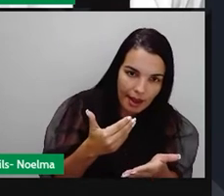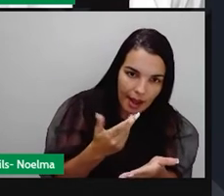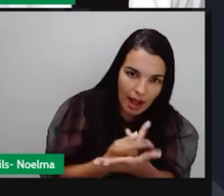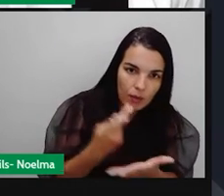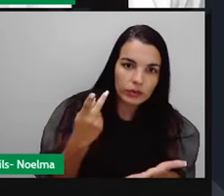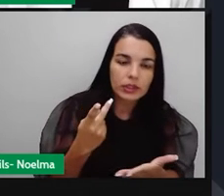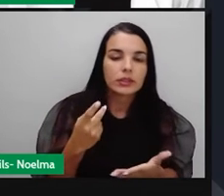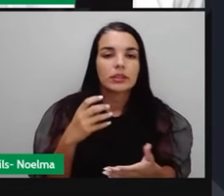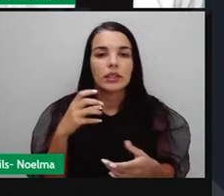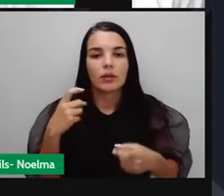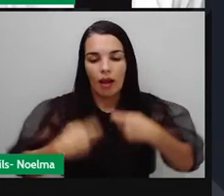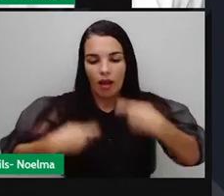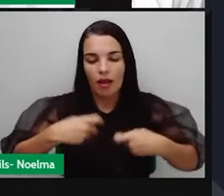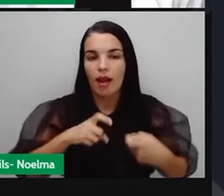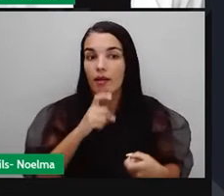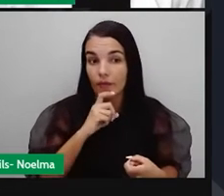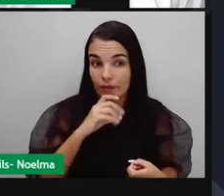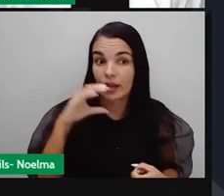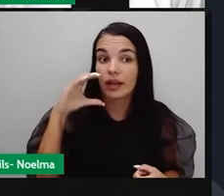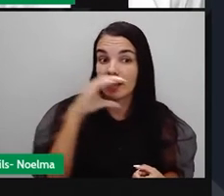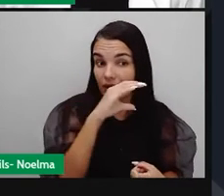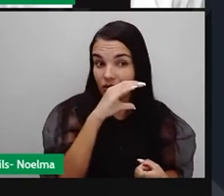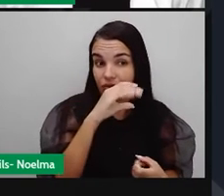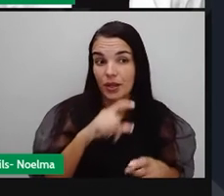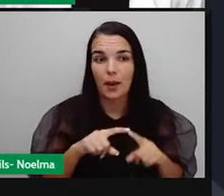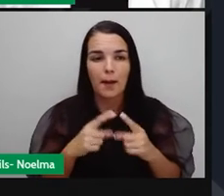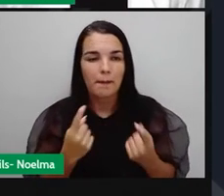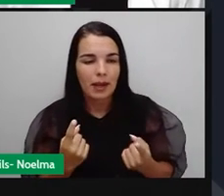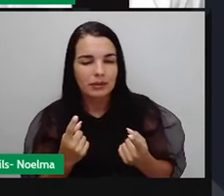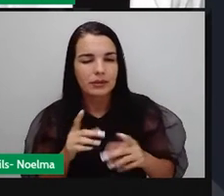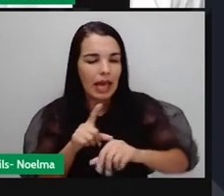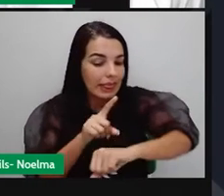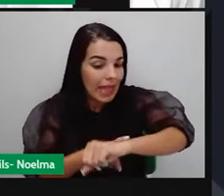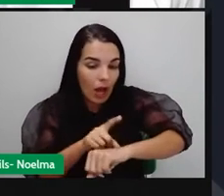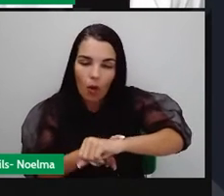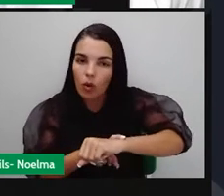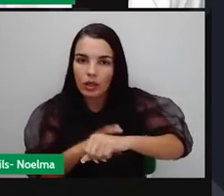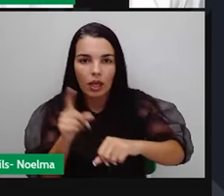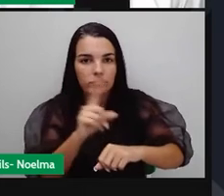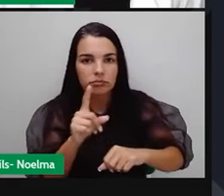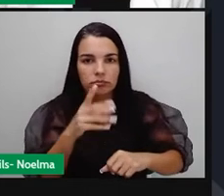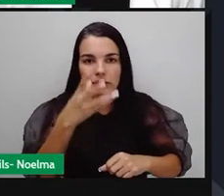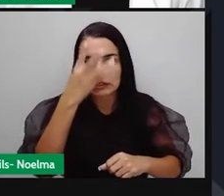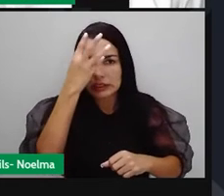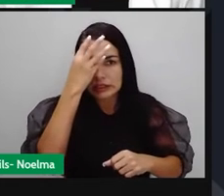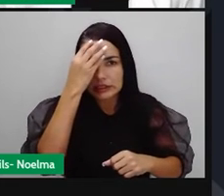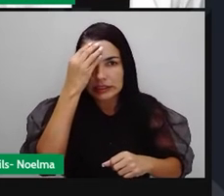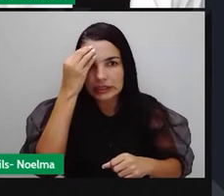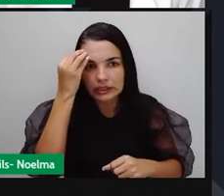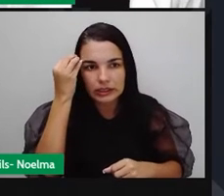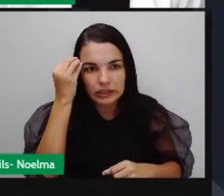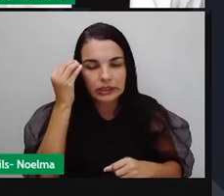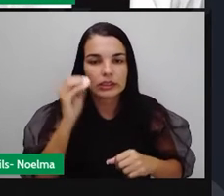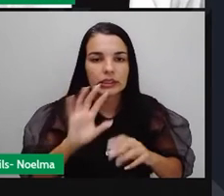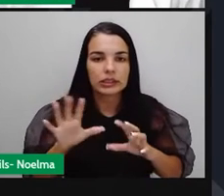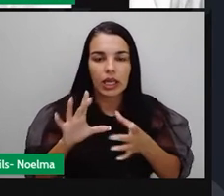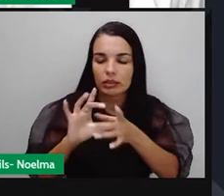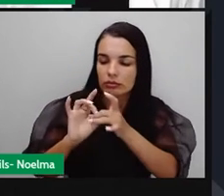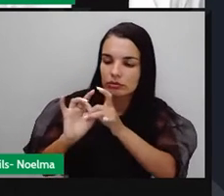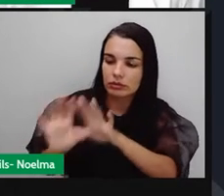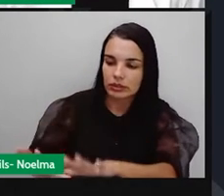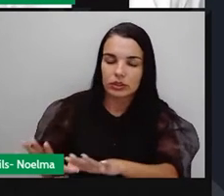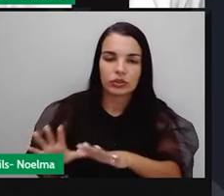esquentando. Porém, na hora H, os soviéticos acabam desistindo e recuando, e o